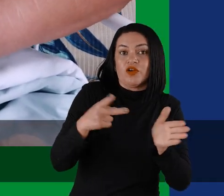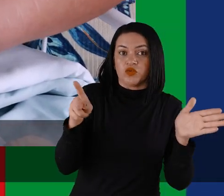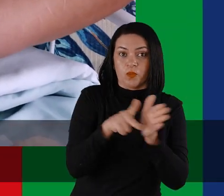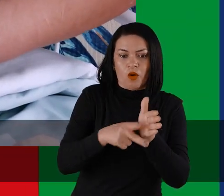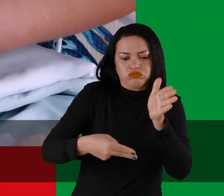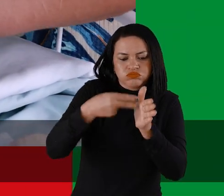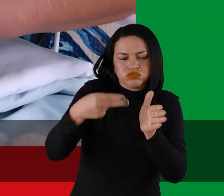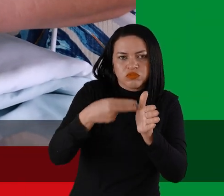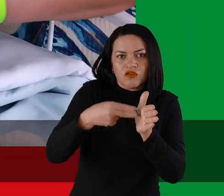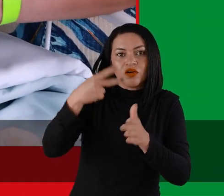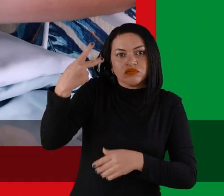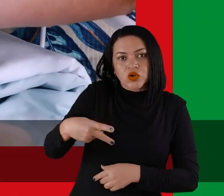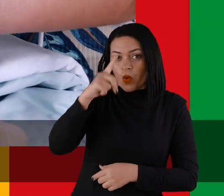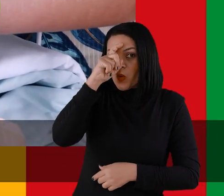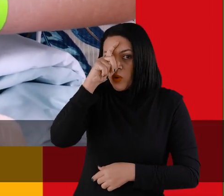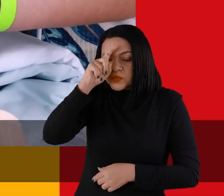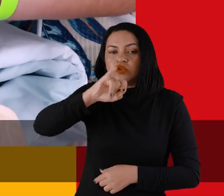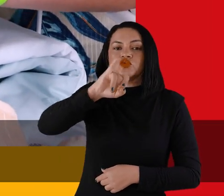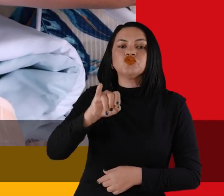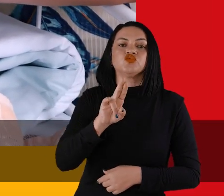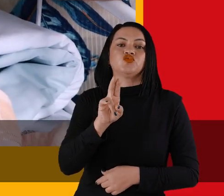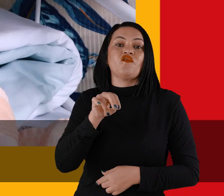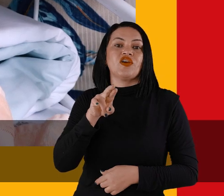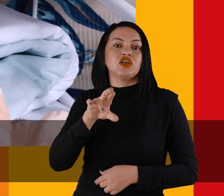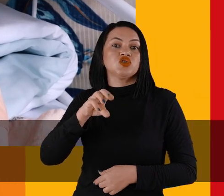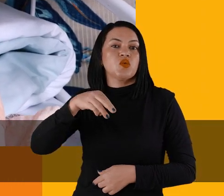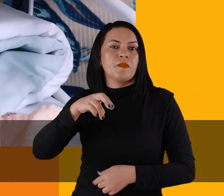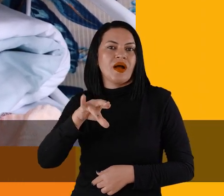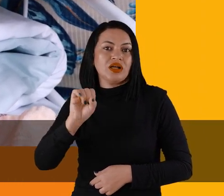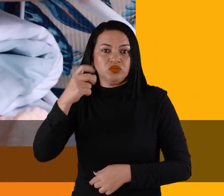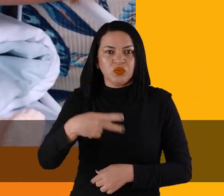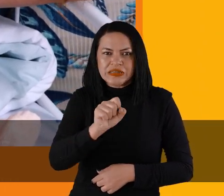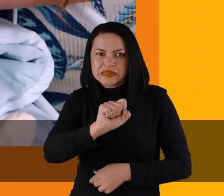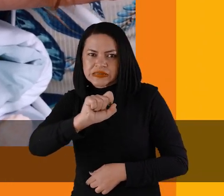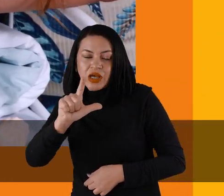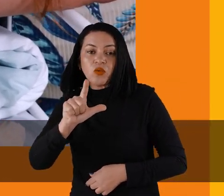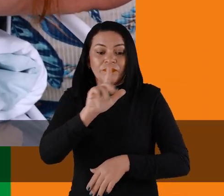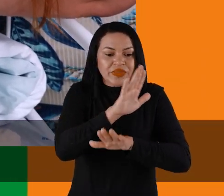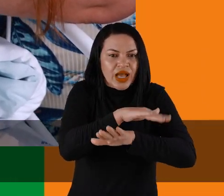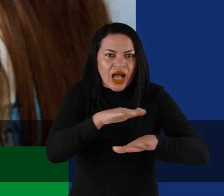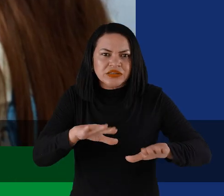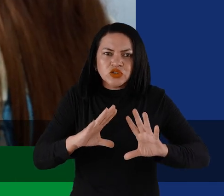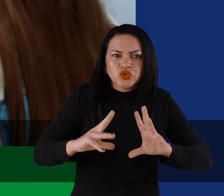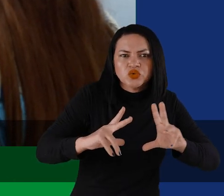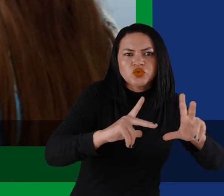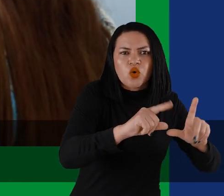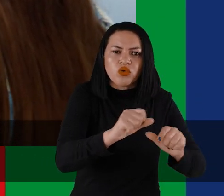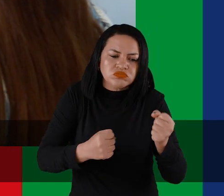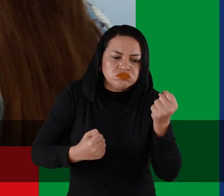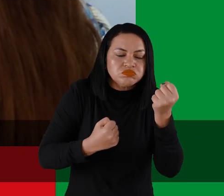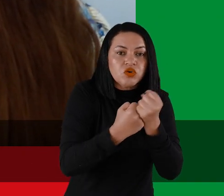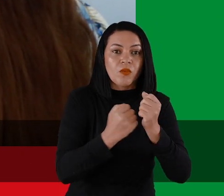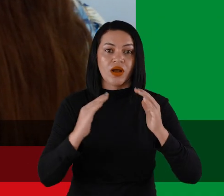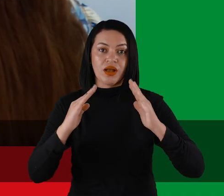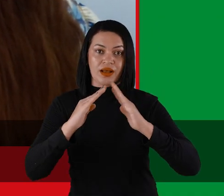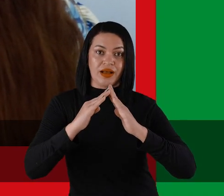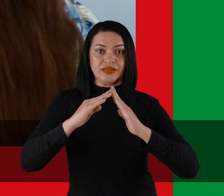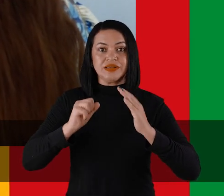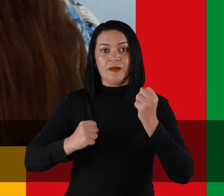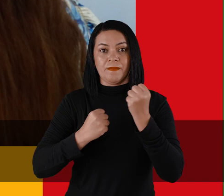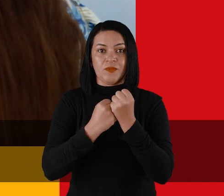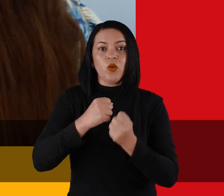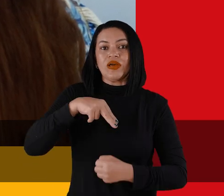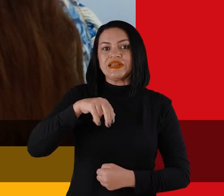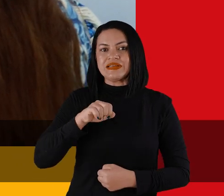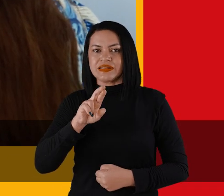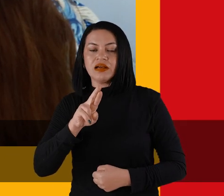procedimentos foram realizados no Hospital Dr. Juvencio Matos, em São Luís. As crianças são todas assistidas pela Casa de Apoio Ninar e